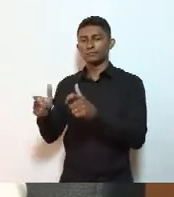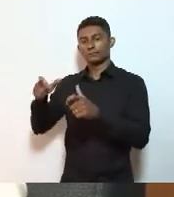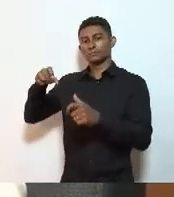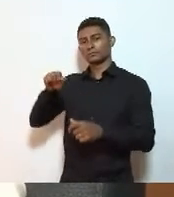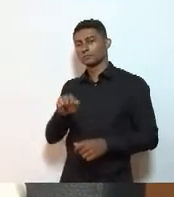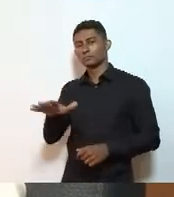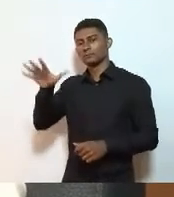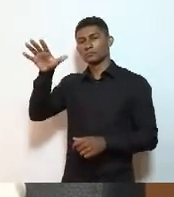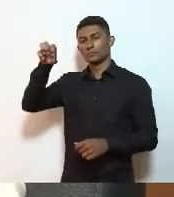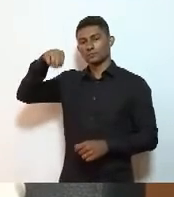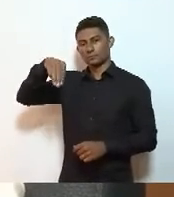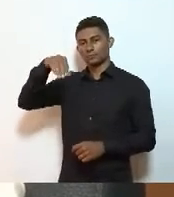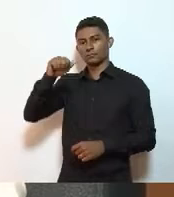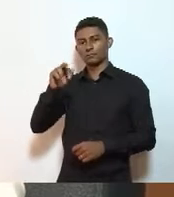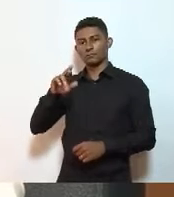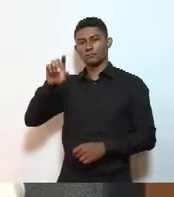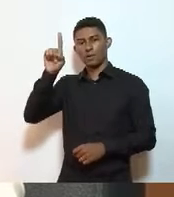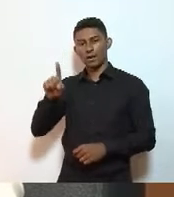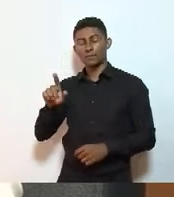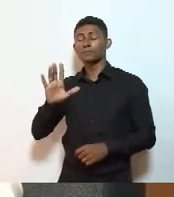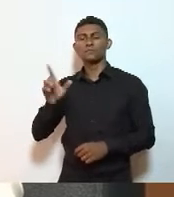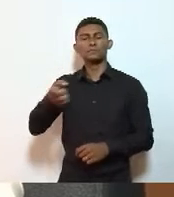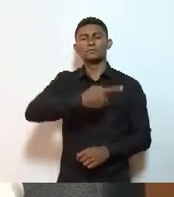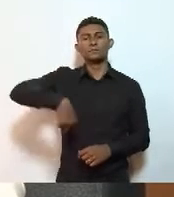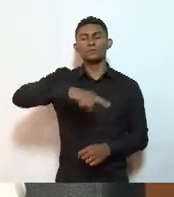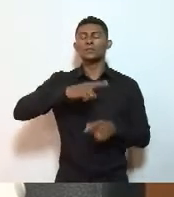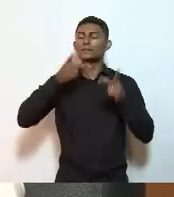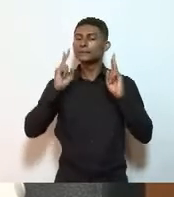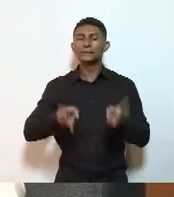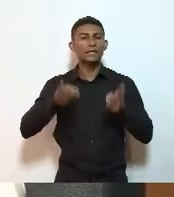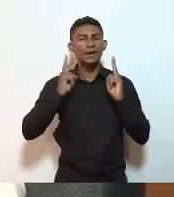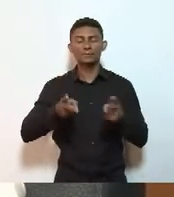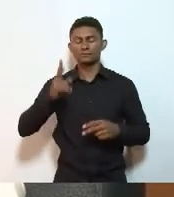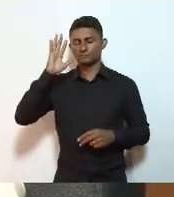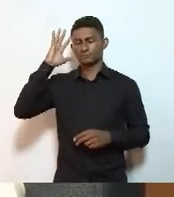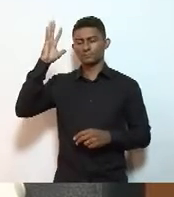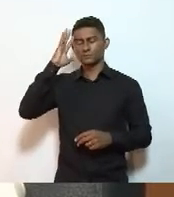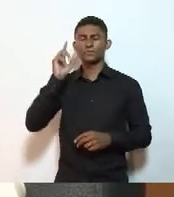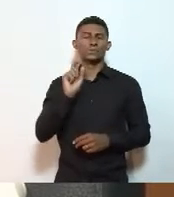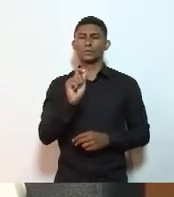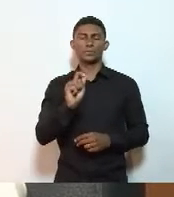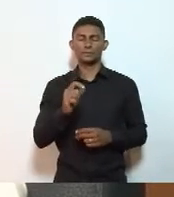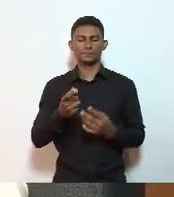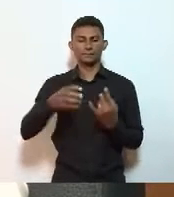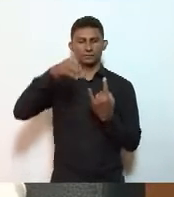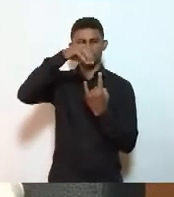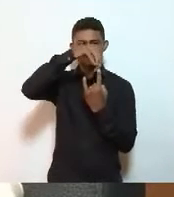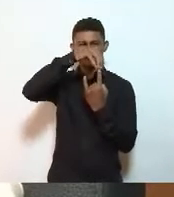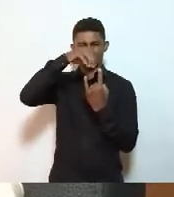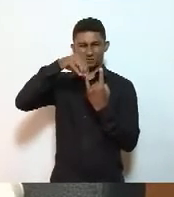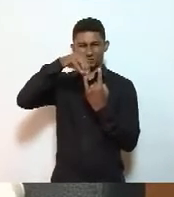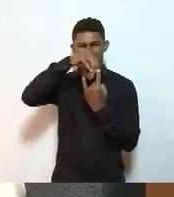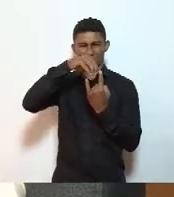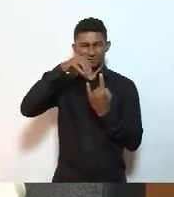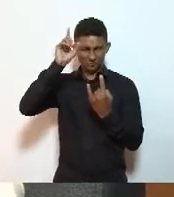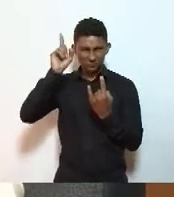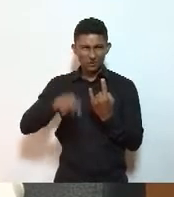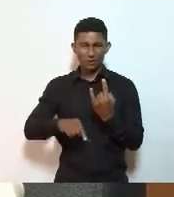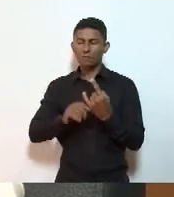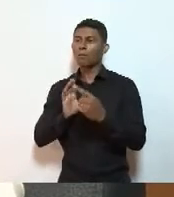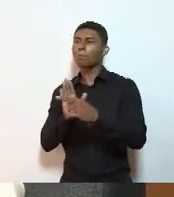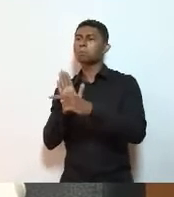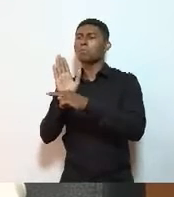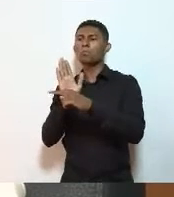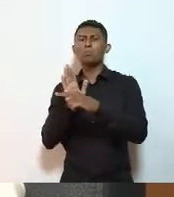o lema que nós tínhamos era sempre a ideia de não é a Fiocruz prestando um serviço ou